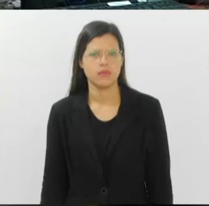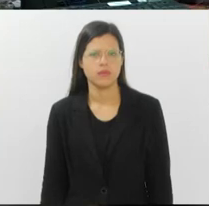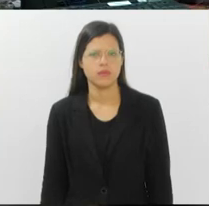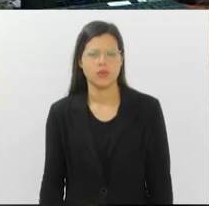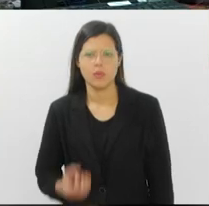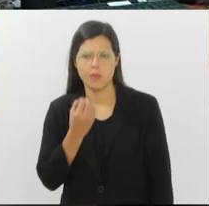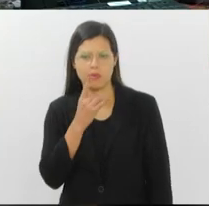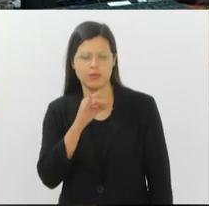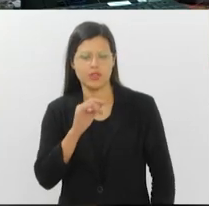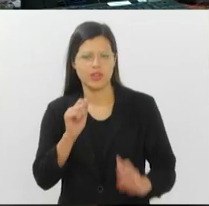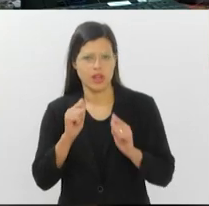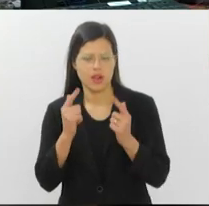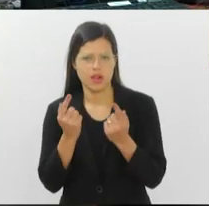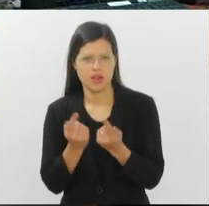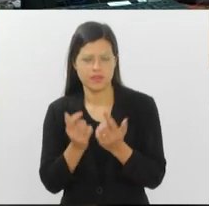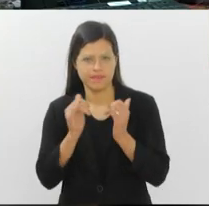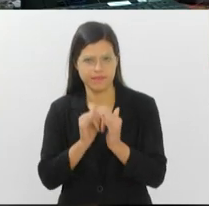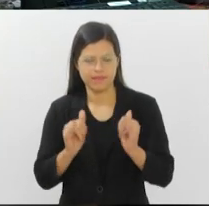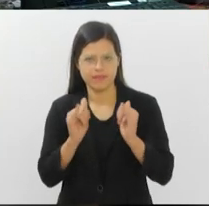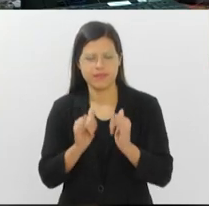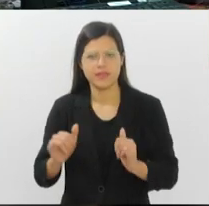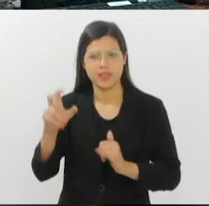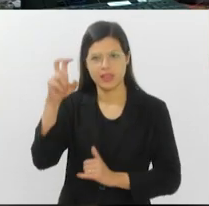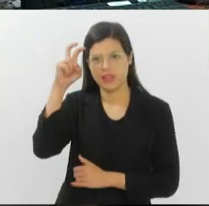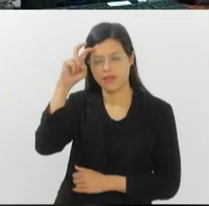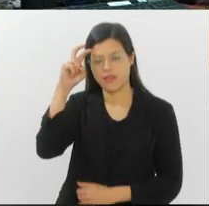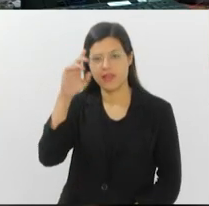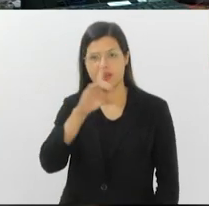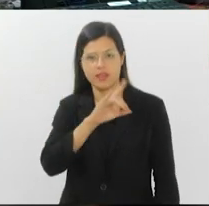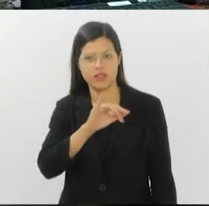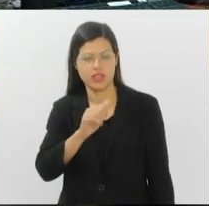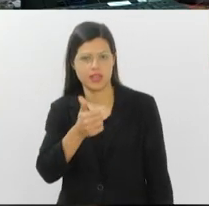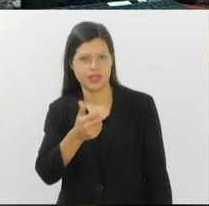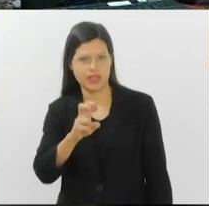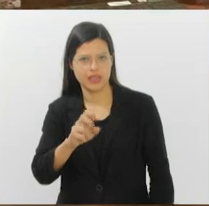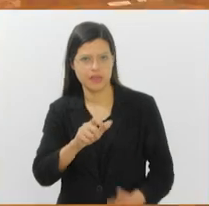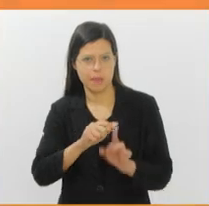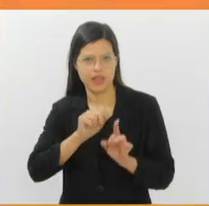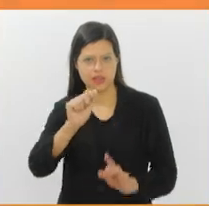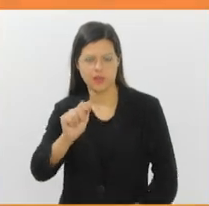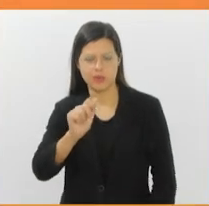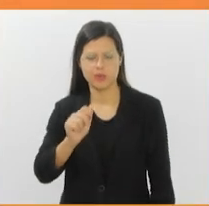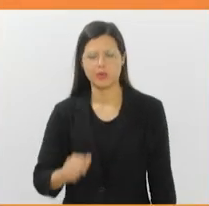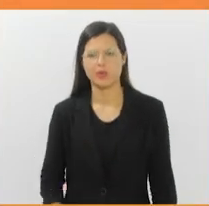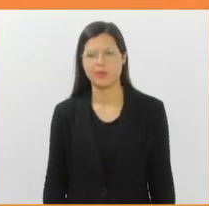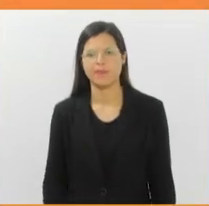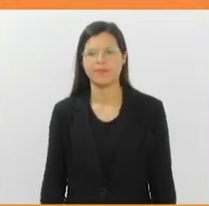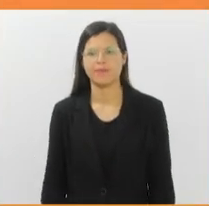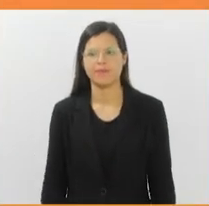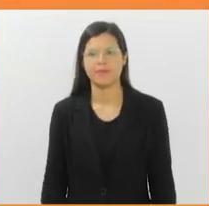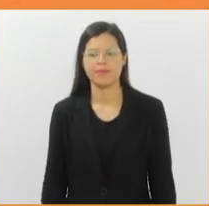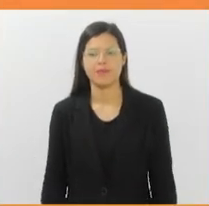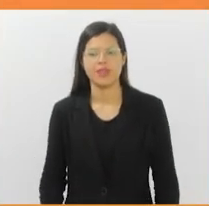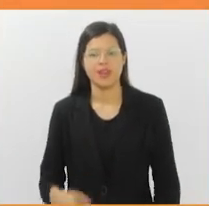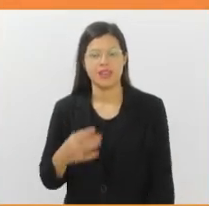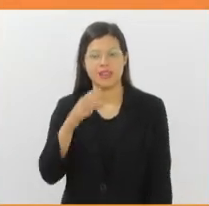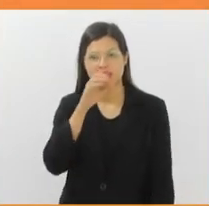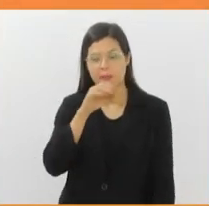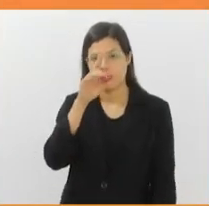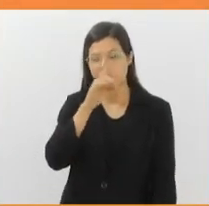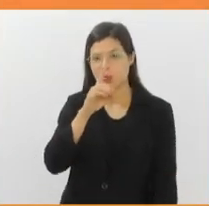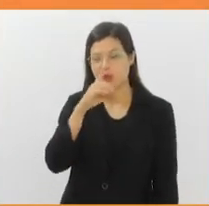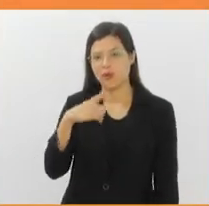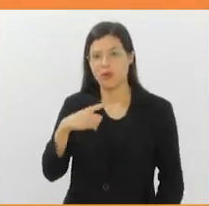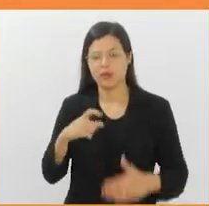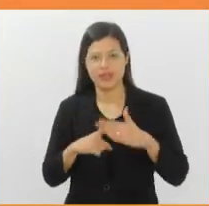O Bom Dia Alerj traz os seguintes destaques nesta quinta-feira, 15 de agosto. No fim de semana tem feira de